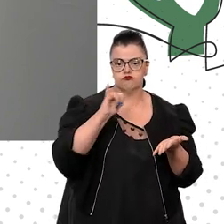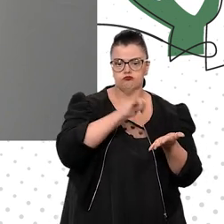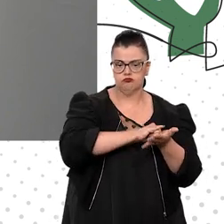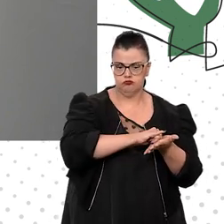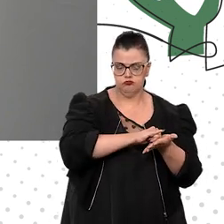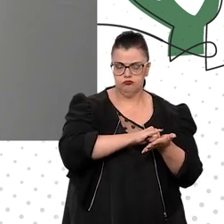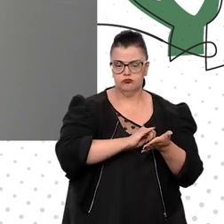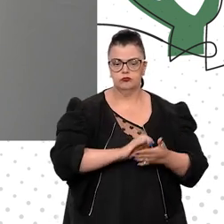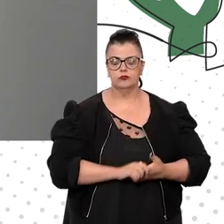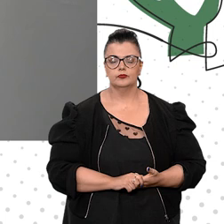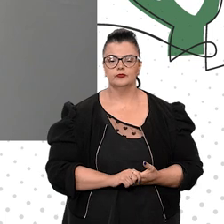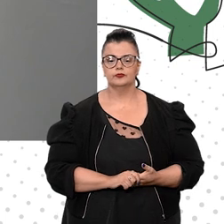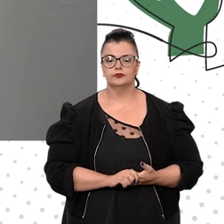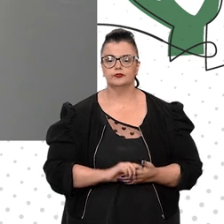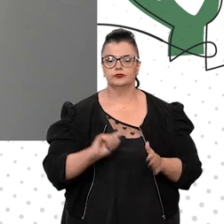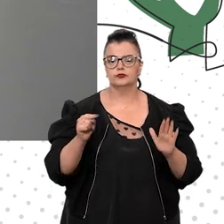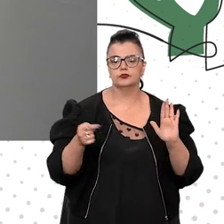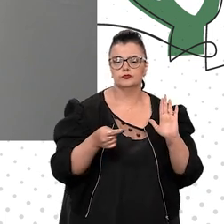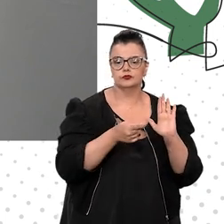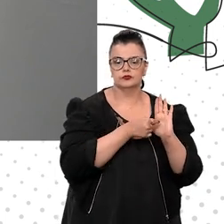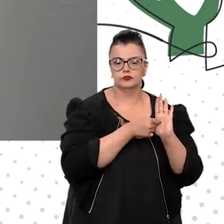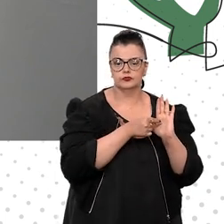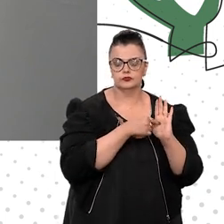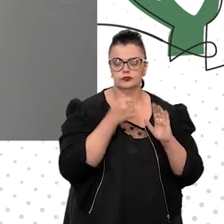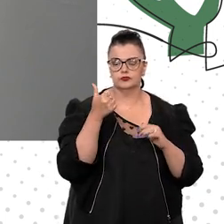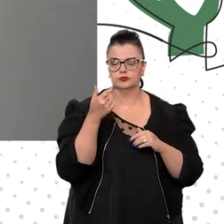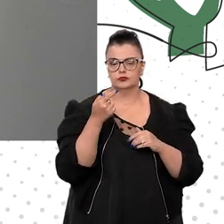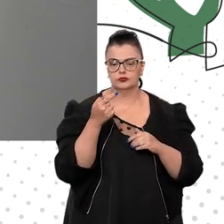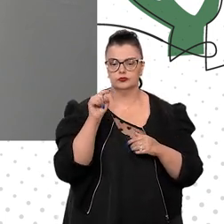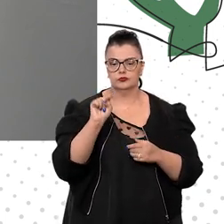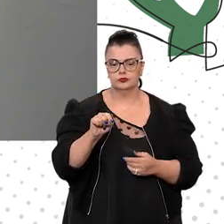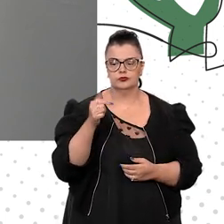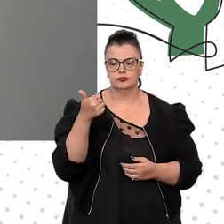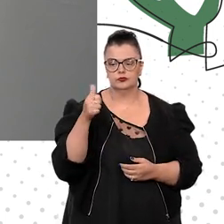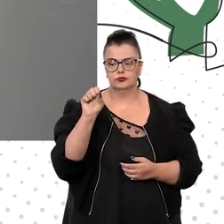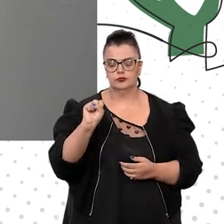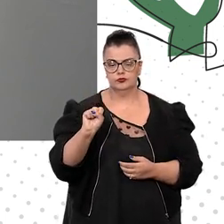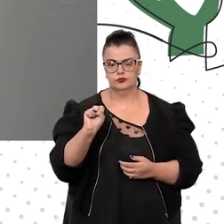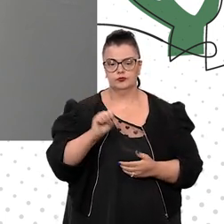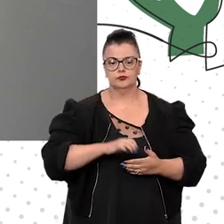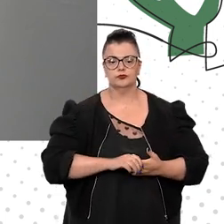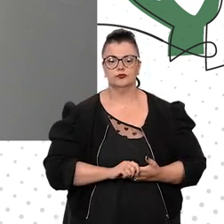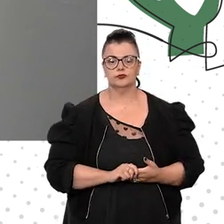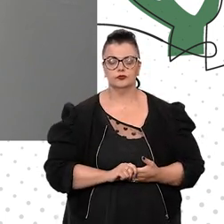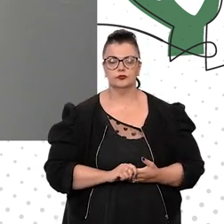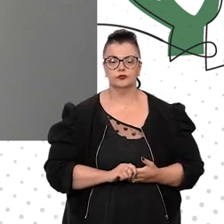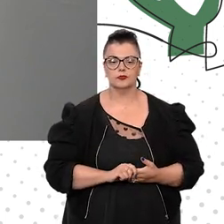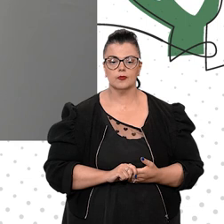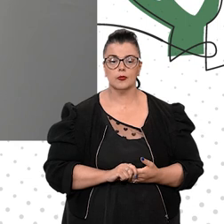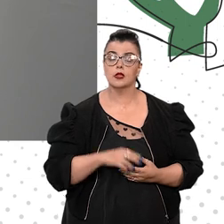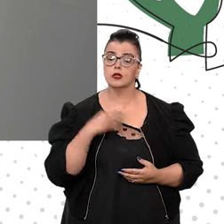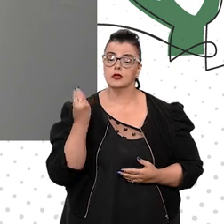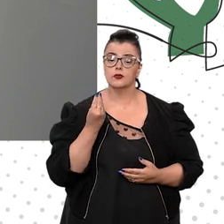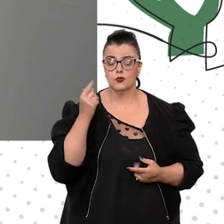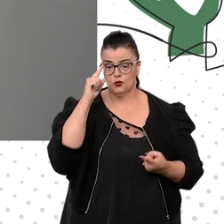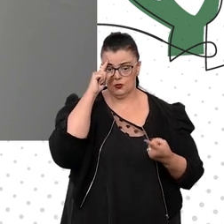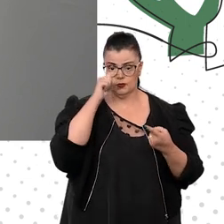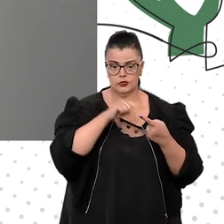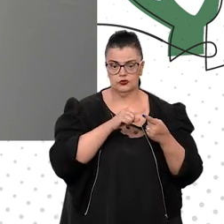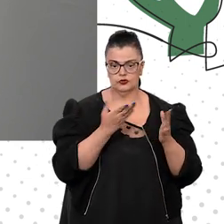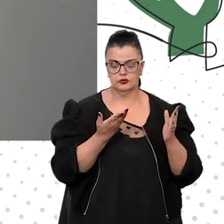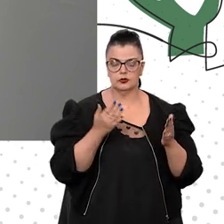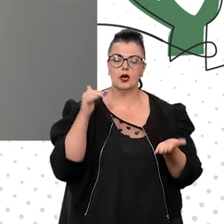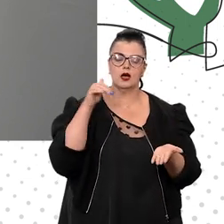Vou ao item 17.18 desse objetivo. Até